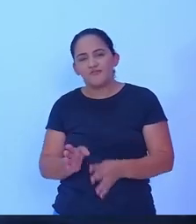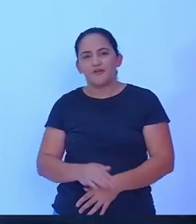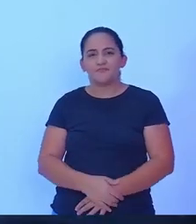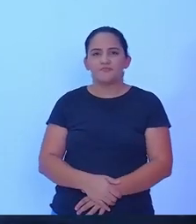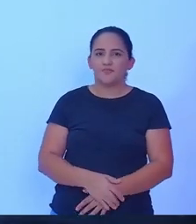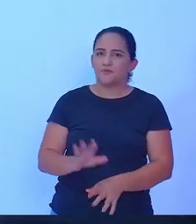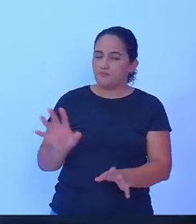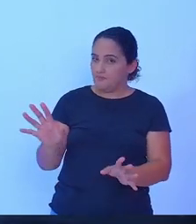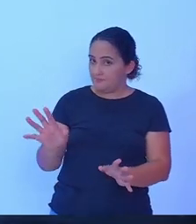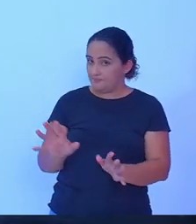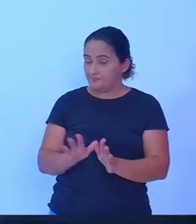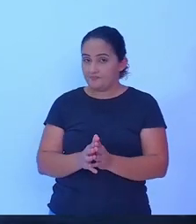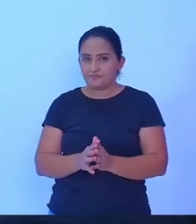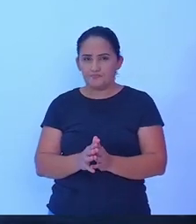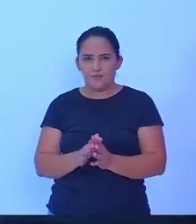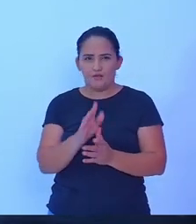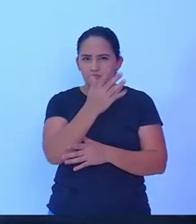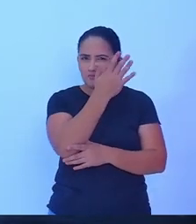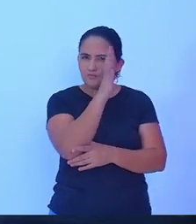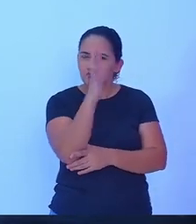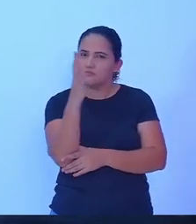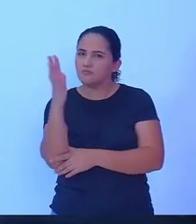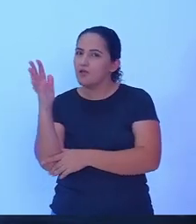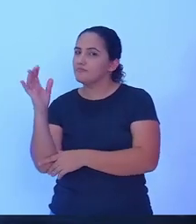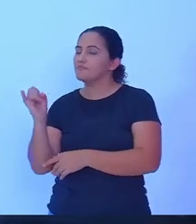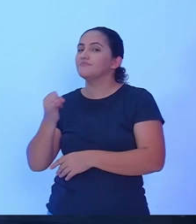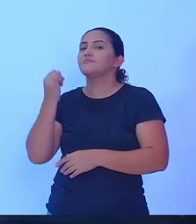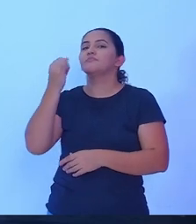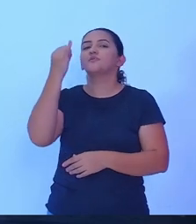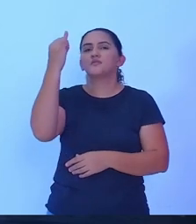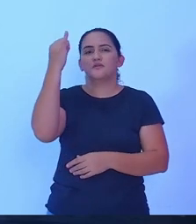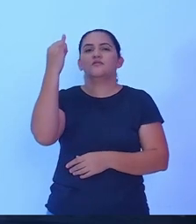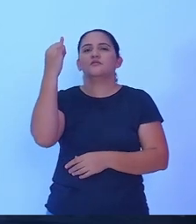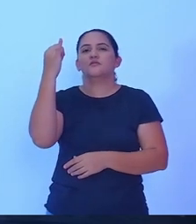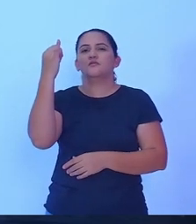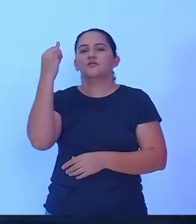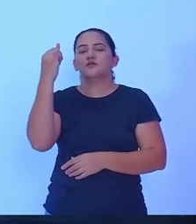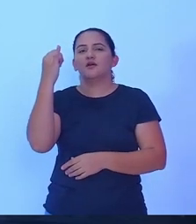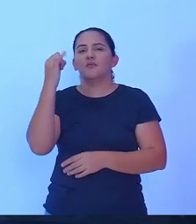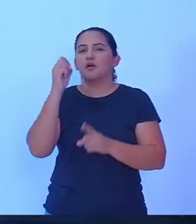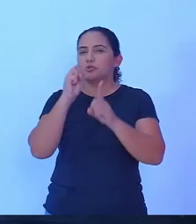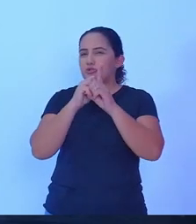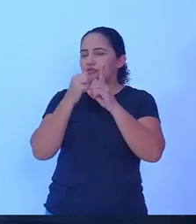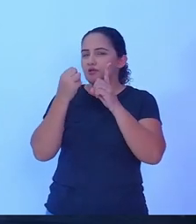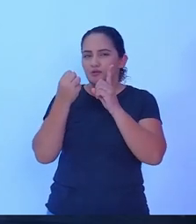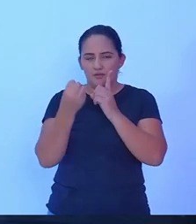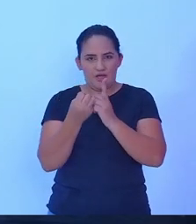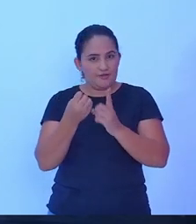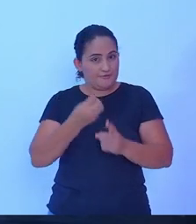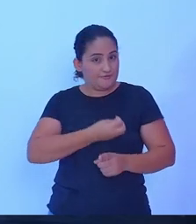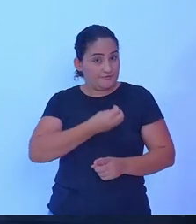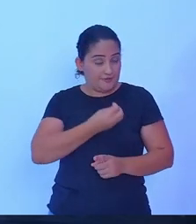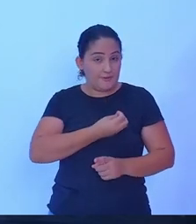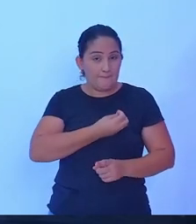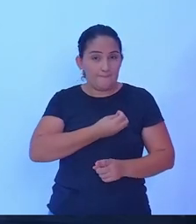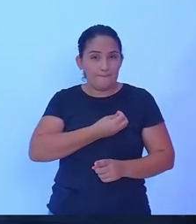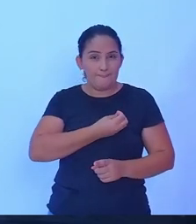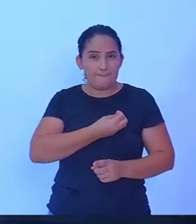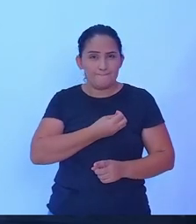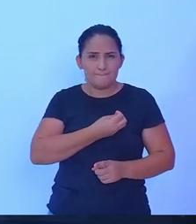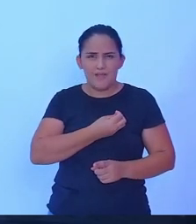o meio o meio ambiente fundamental para a nossa sociedade dizer de uma grande